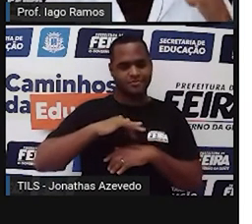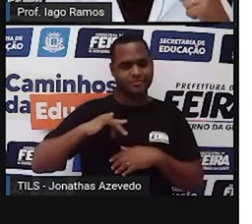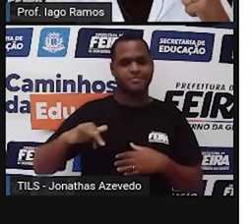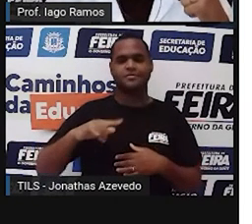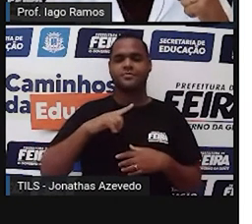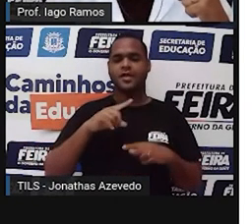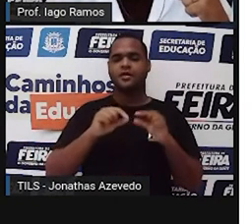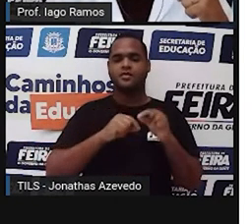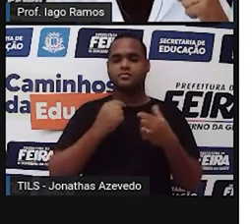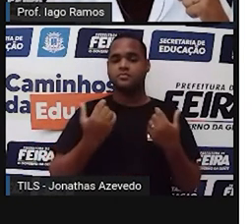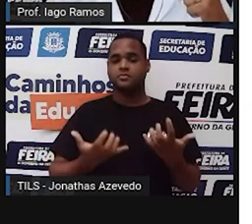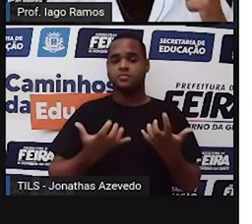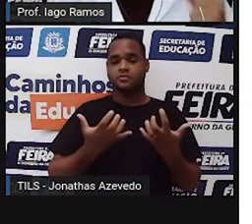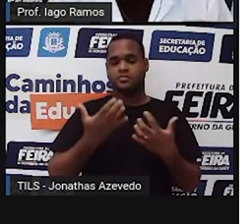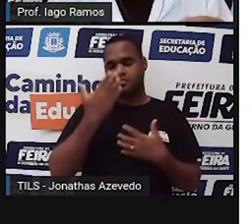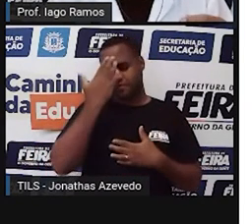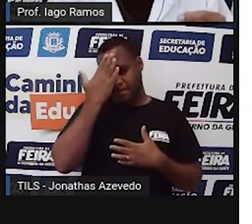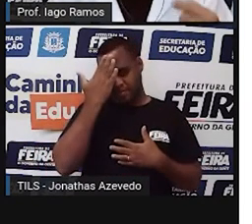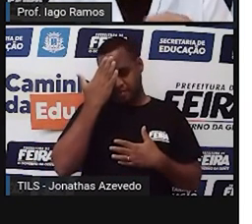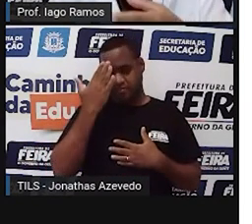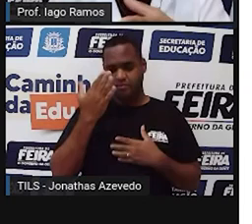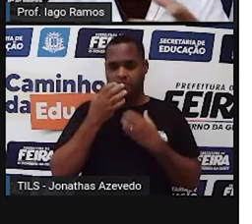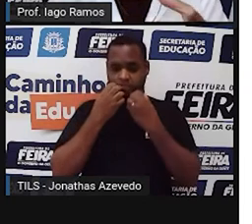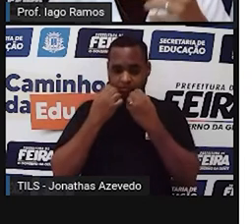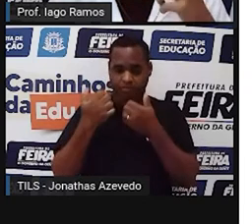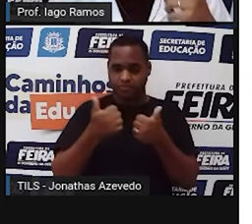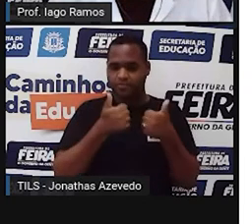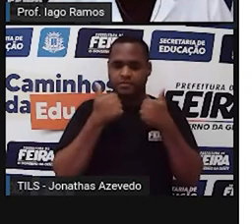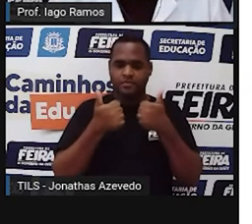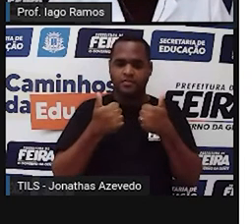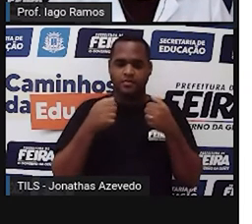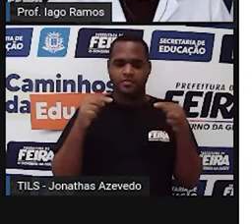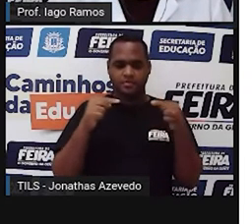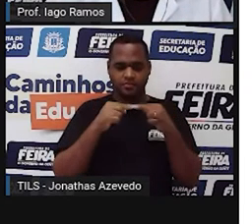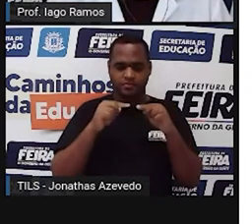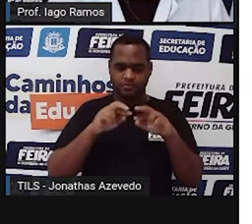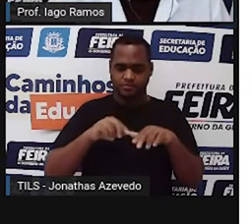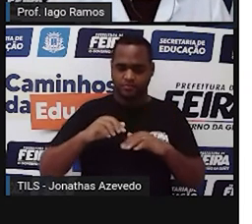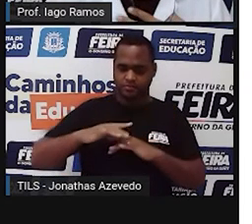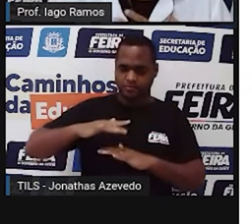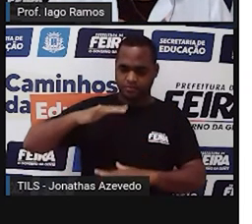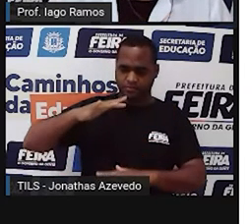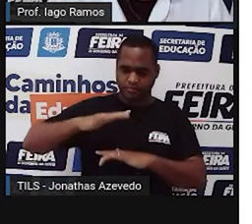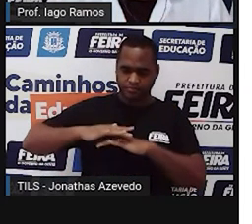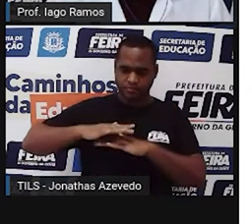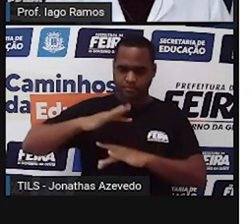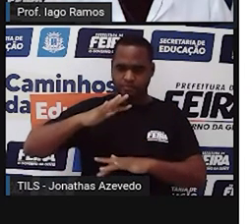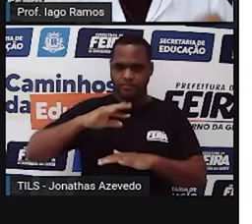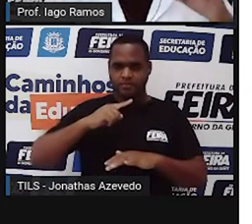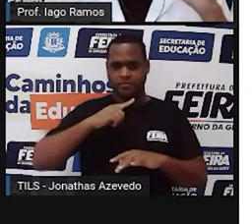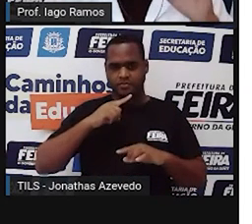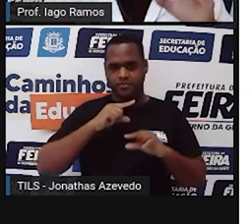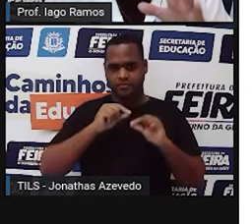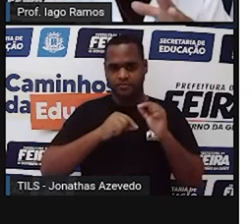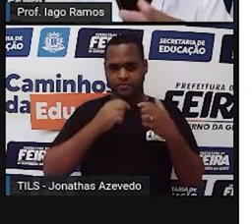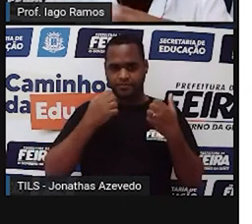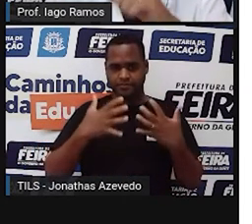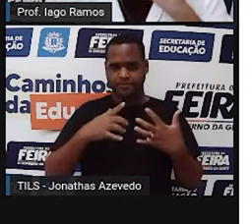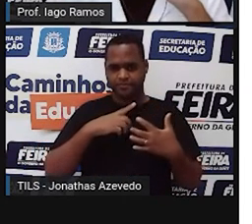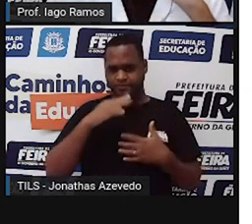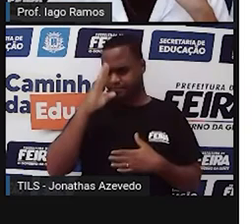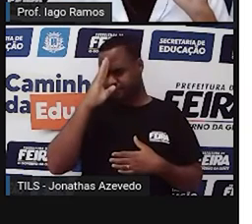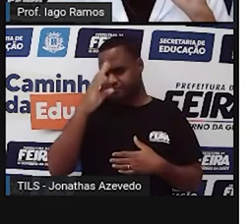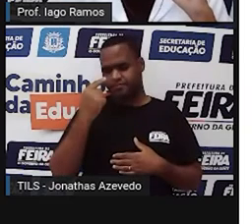eu quero saber qual desses reservatórios aí tem o maior volume de água. Só que quando a gente